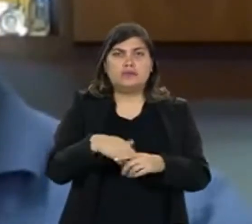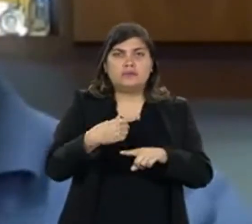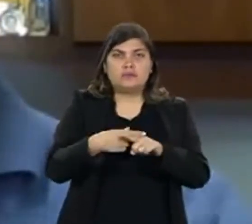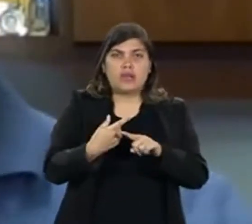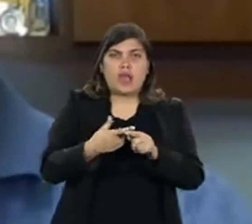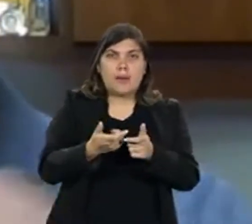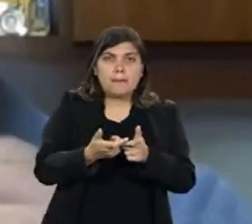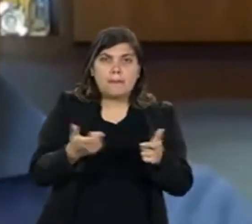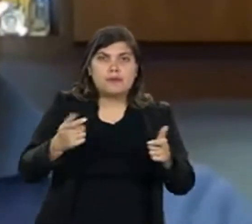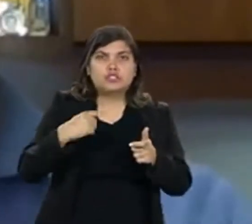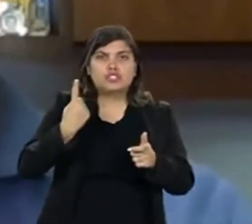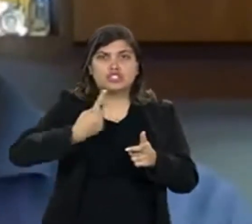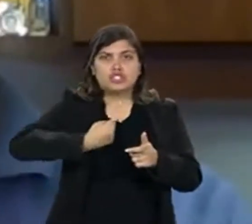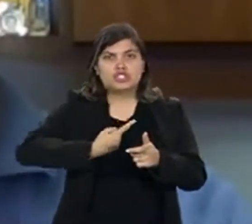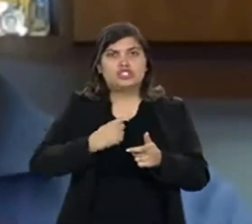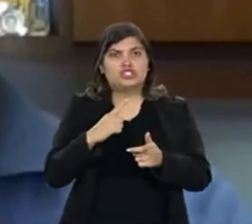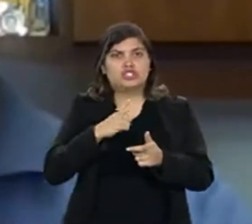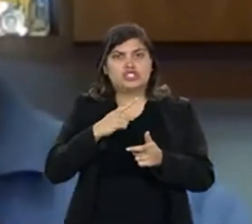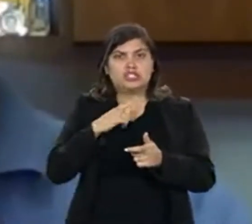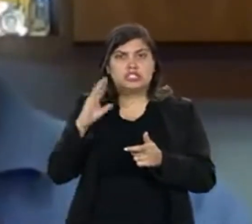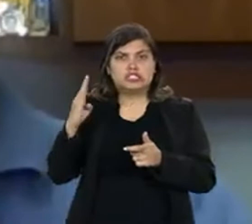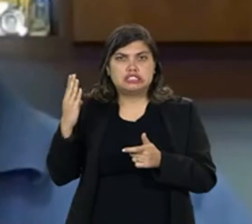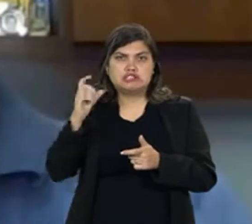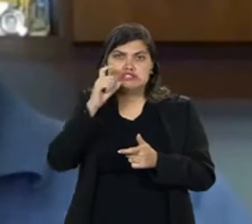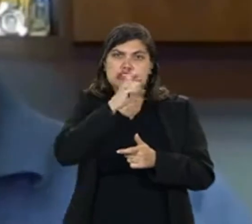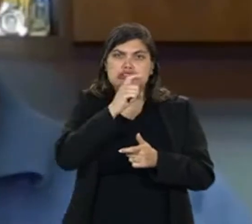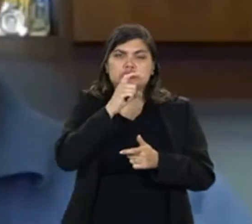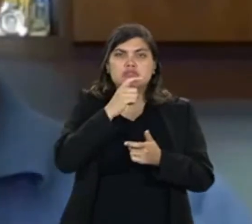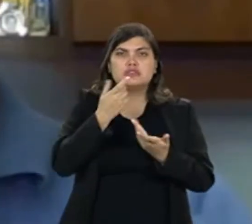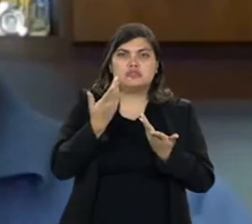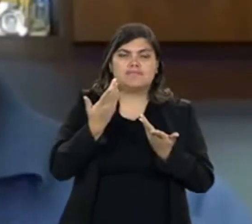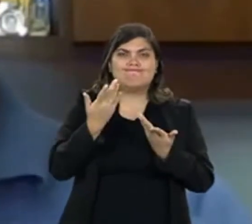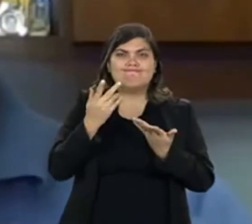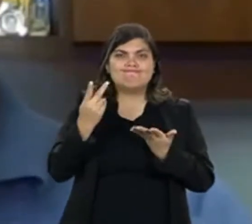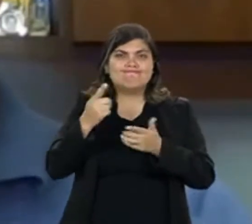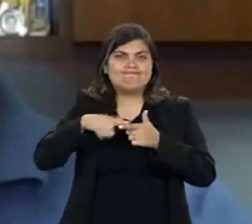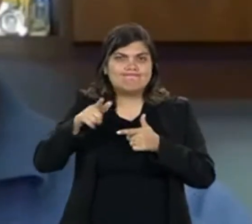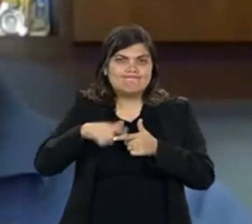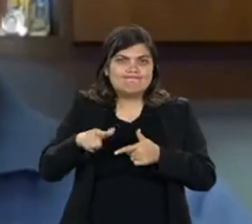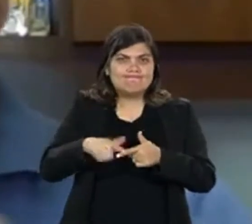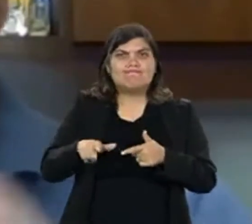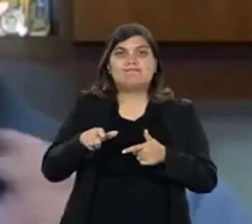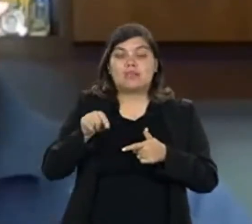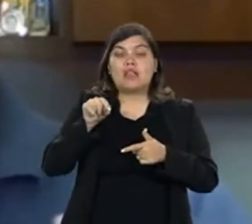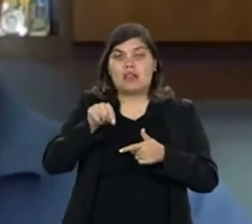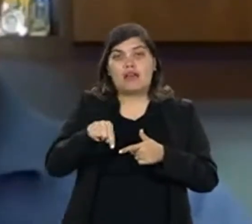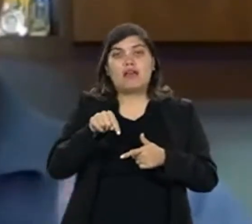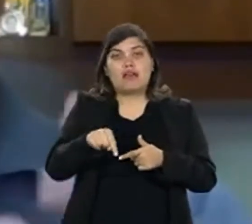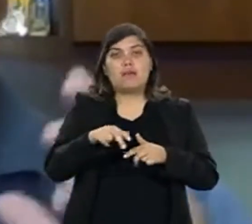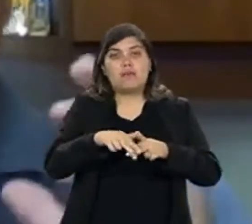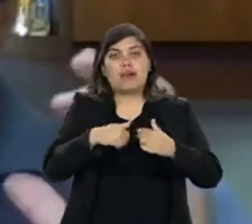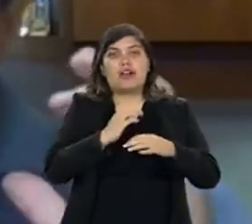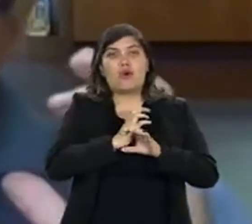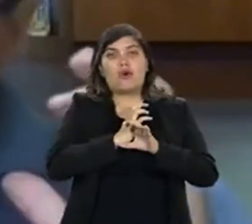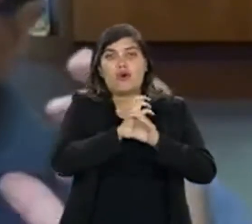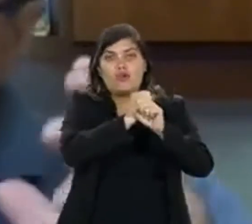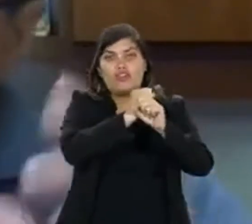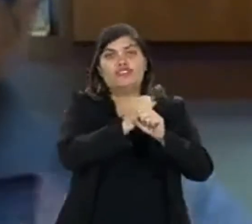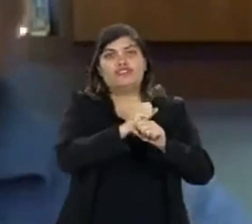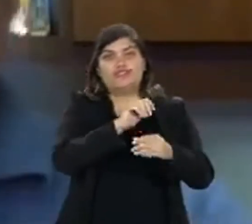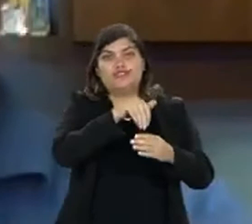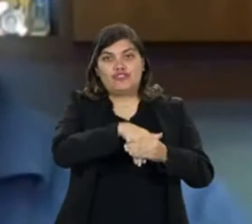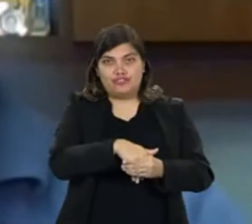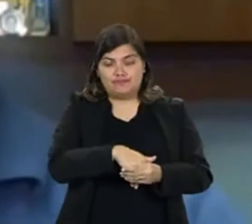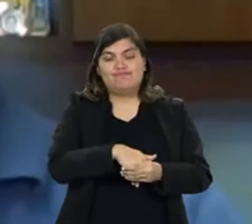dos votos. Porque boa parte do que a gente tinha de fraude e de problemas mesmo logísticos estava nessa